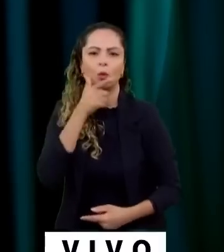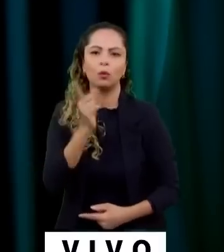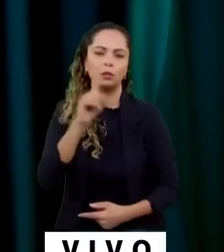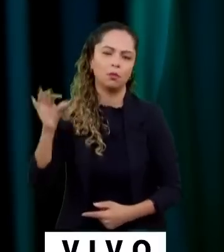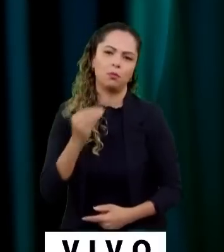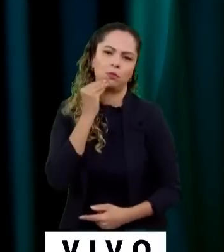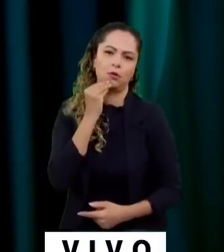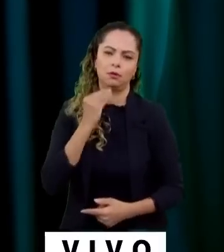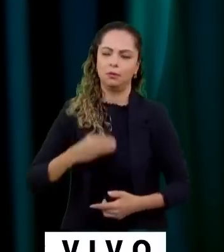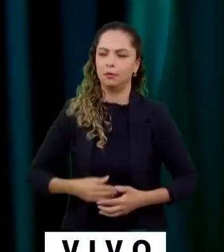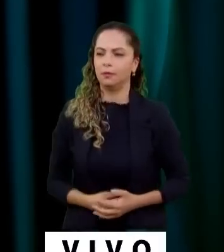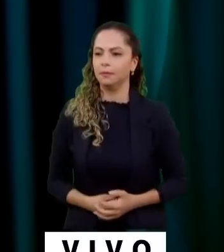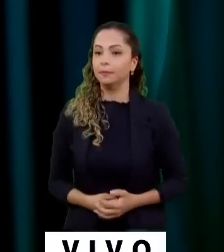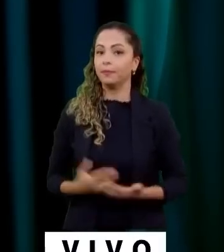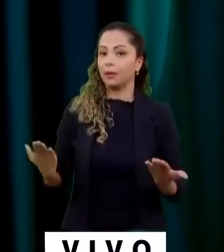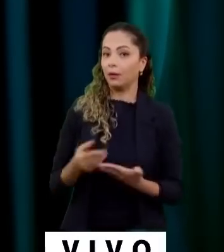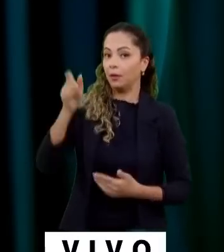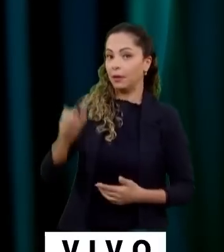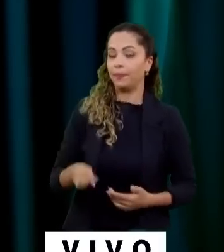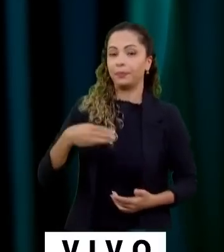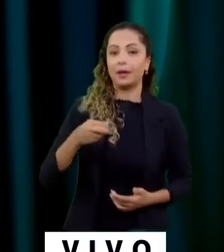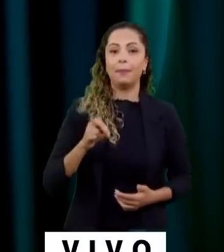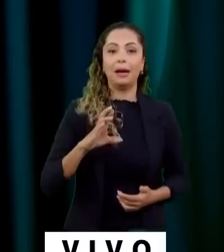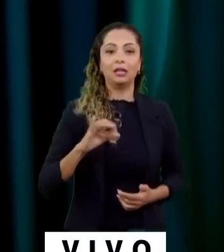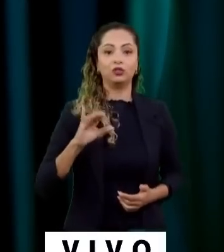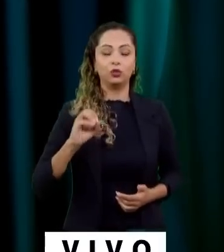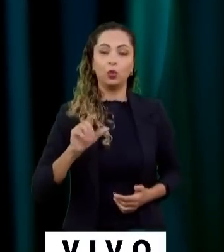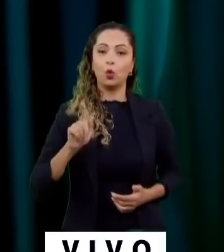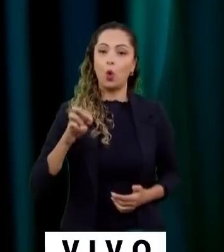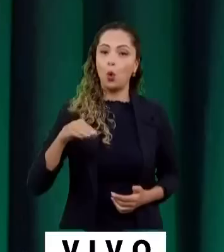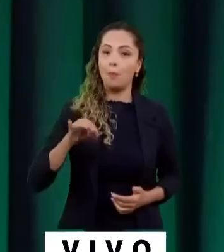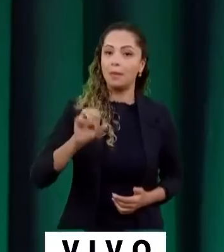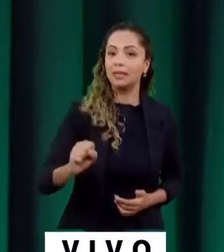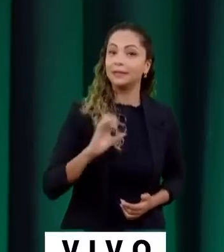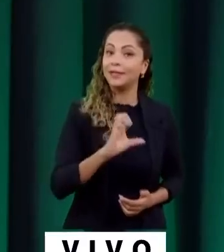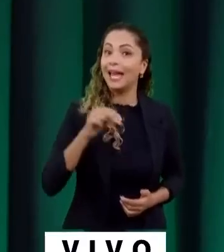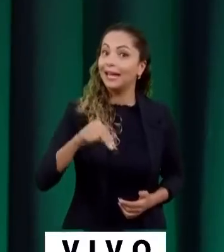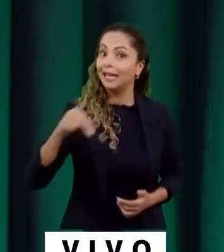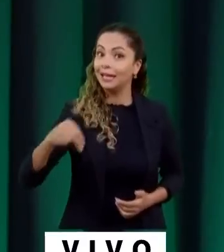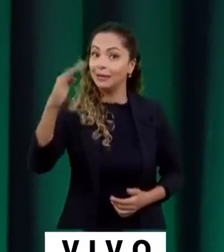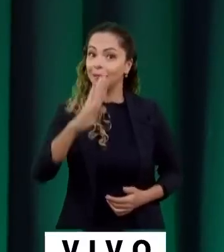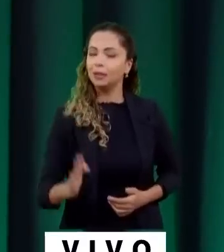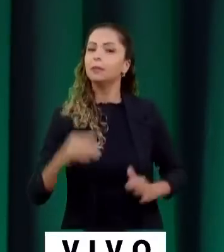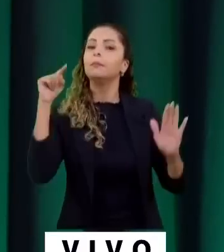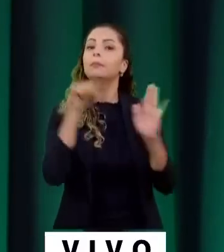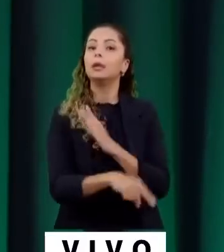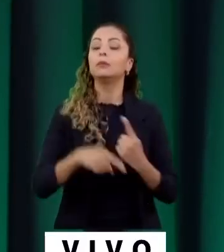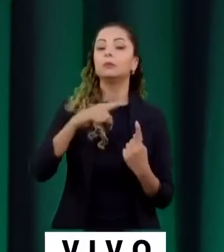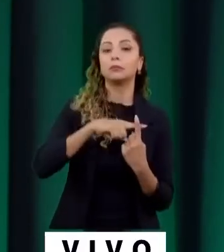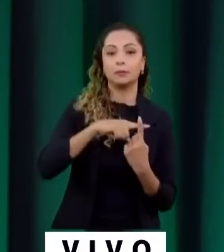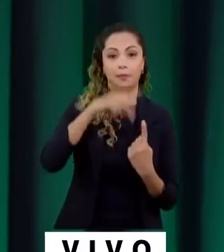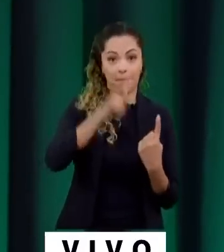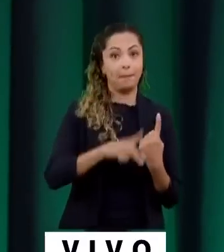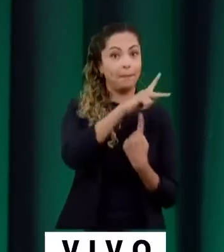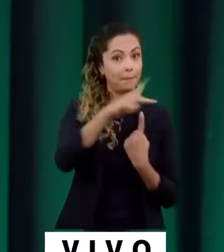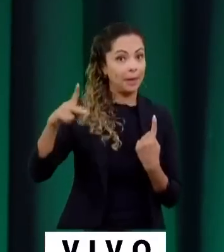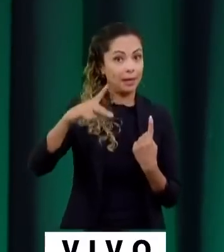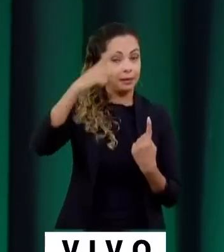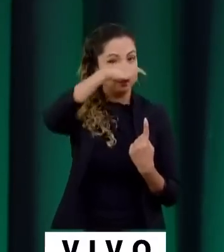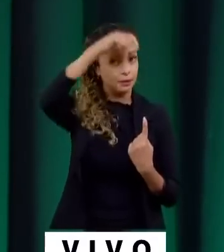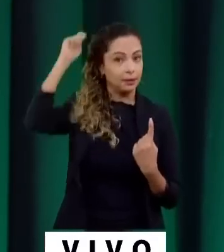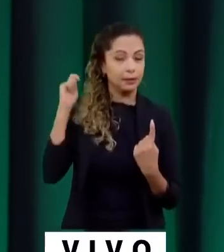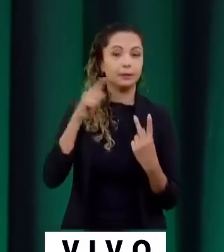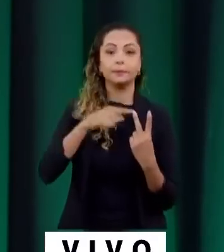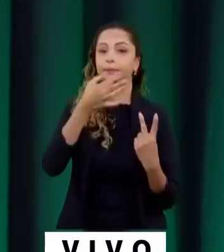Agora, Márcio Gomes da CNN Brasil, para quem você pergunta e quem comenta? Obrigado, Nascimento. A pergunta é para o padre Kelman, com um comentário da